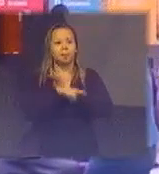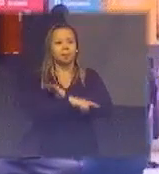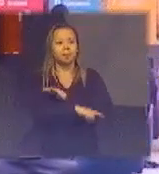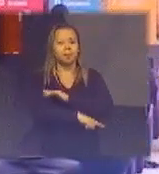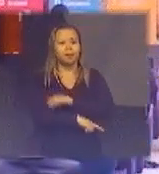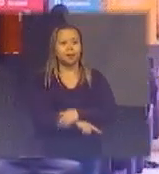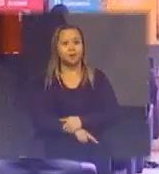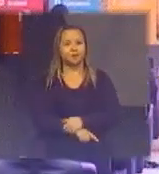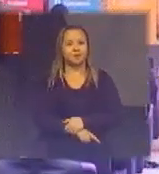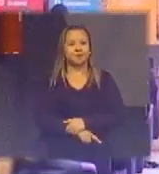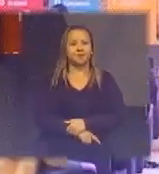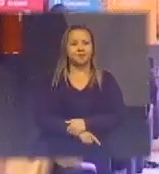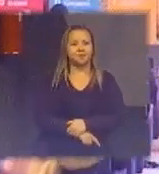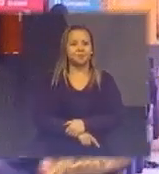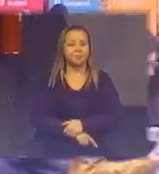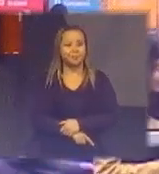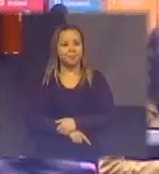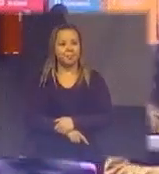eu vim preparada